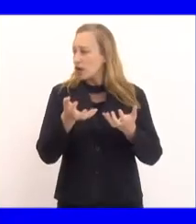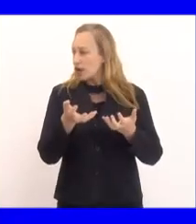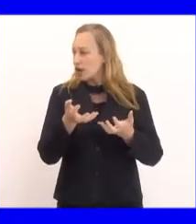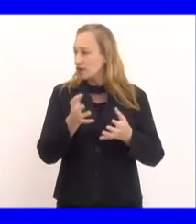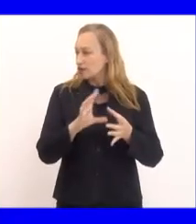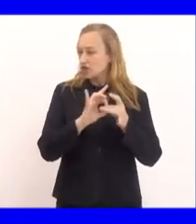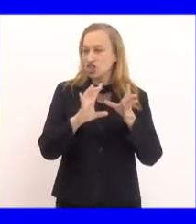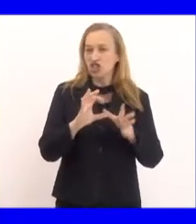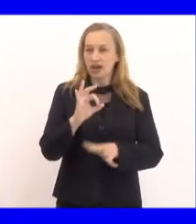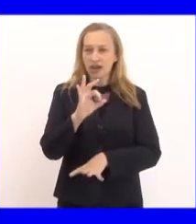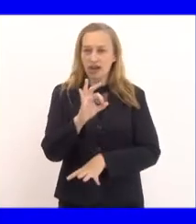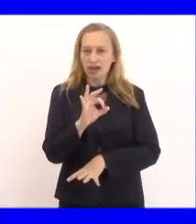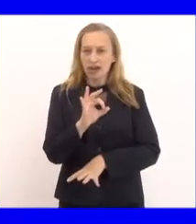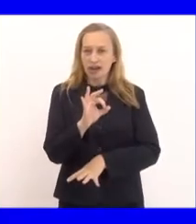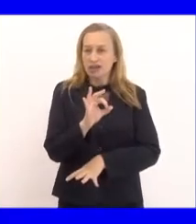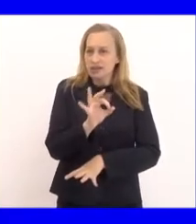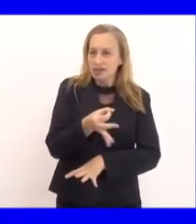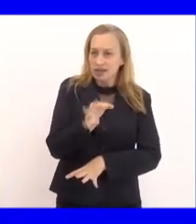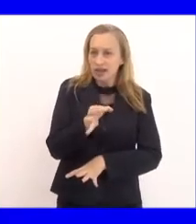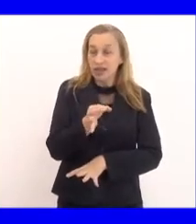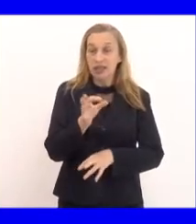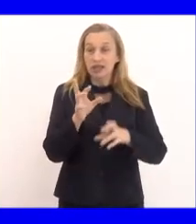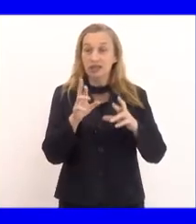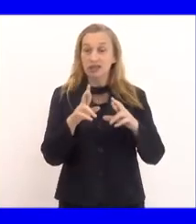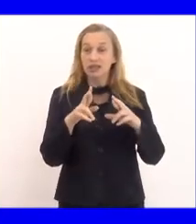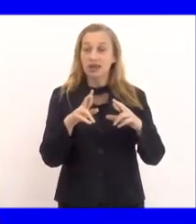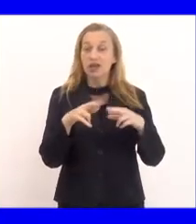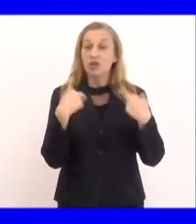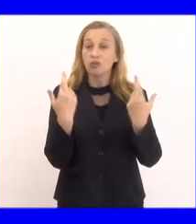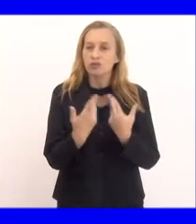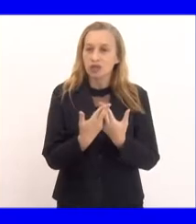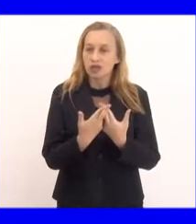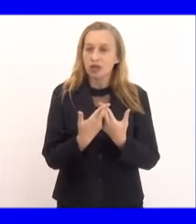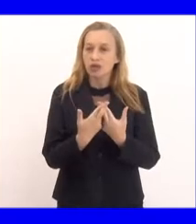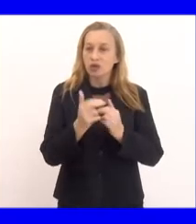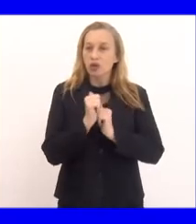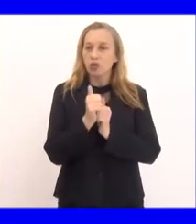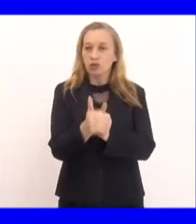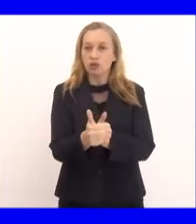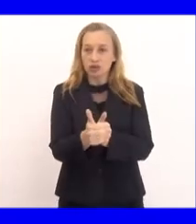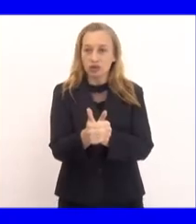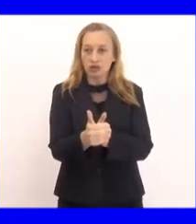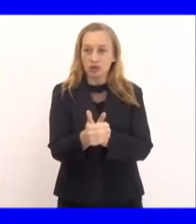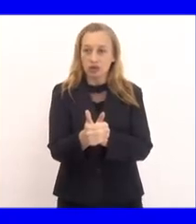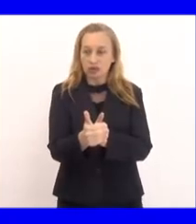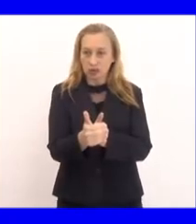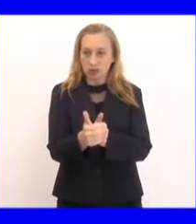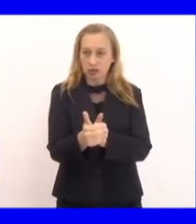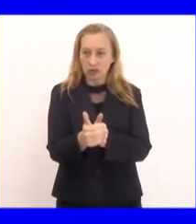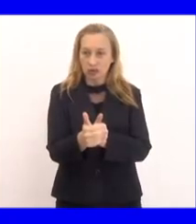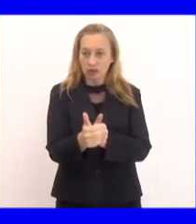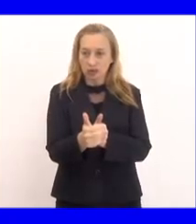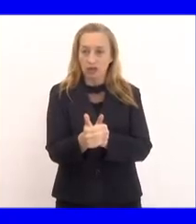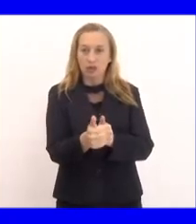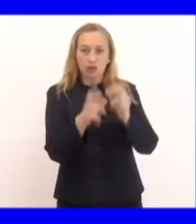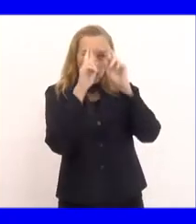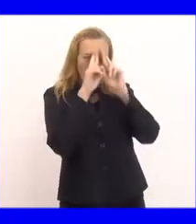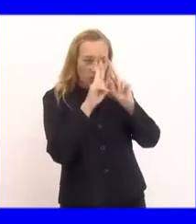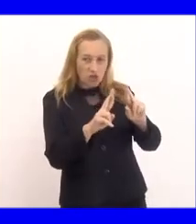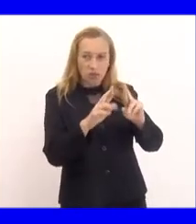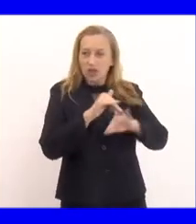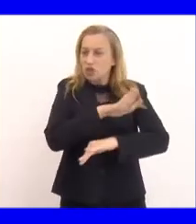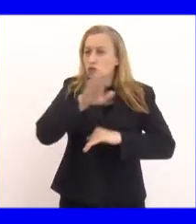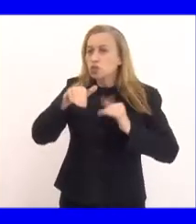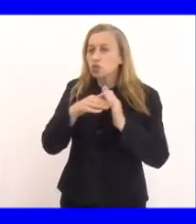de antemão, deixar bem claro que essa audiência pública será conduzida de forma imparcial e democrática, respeitando